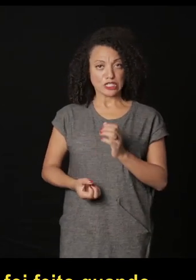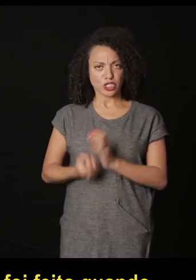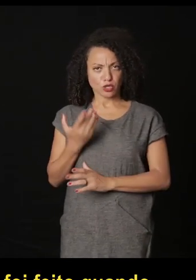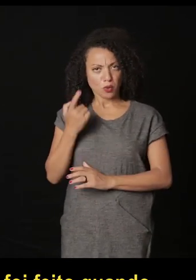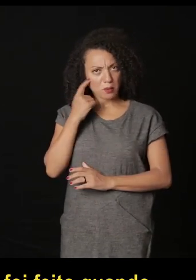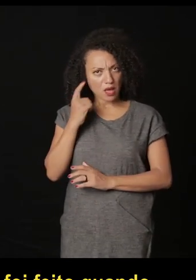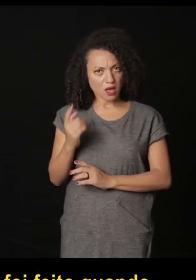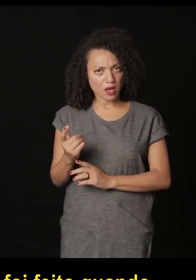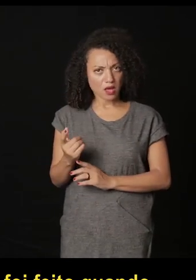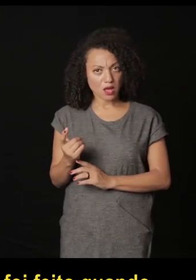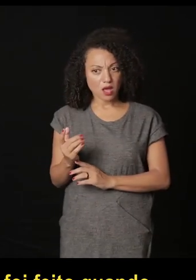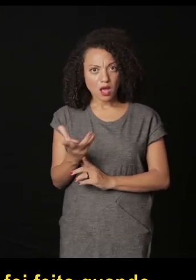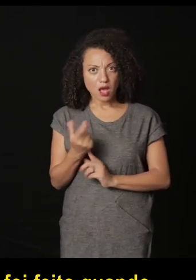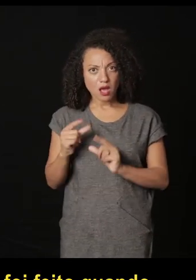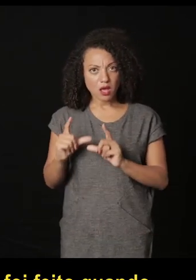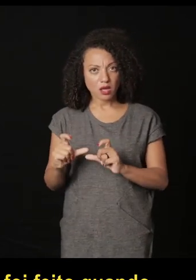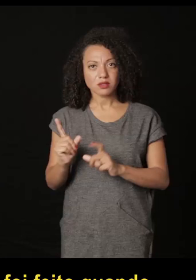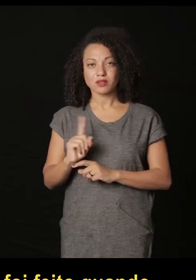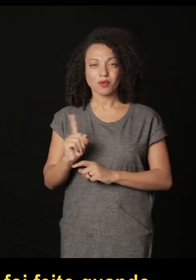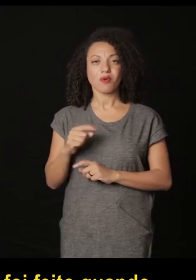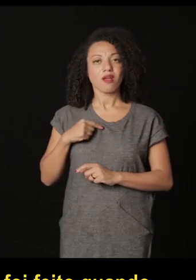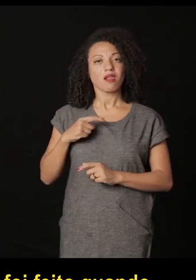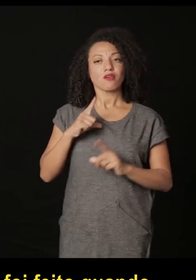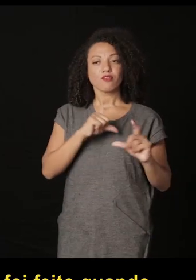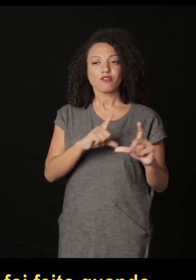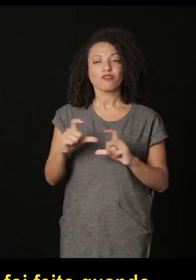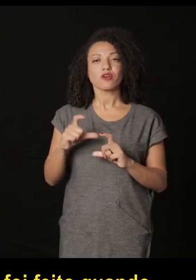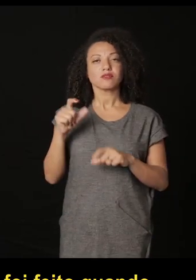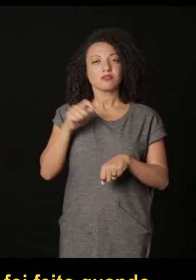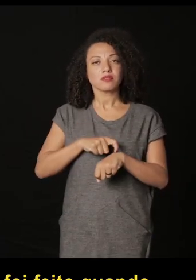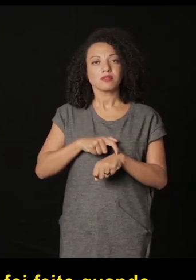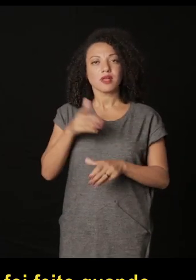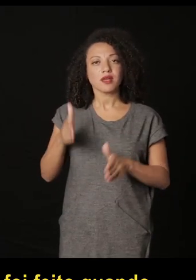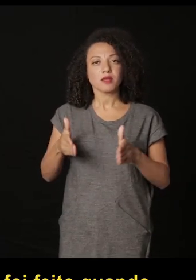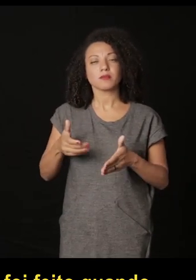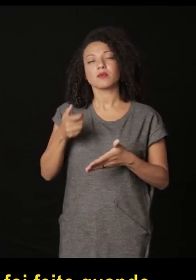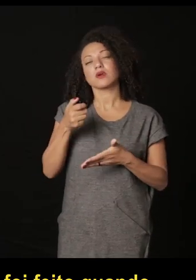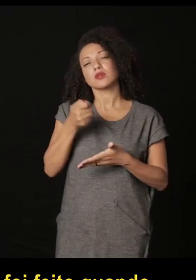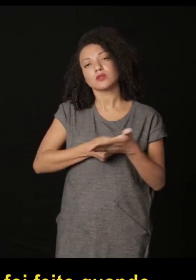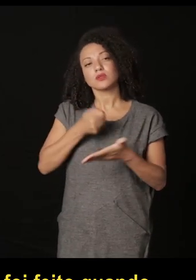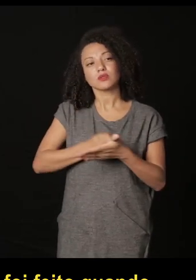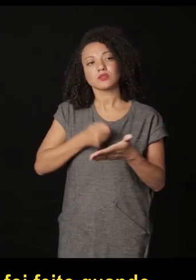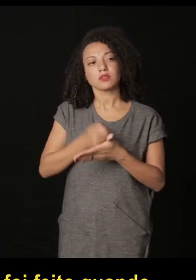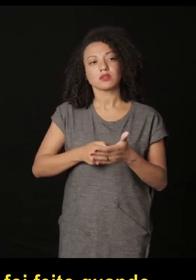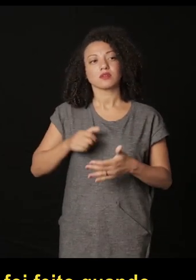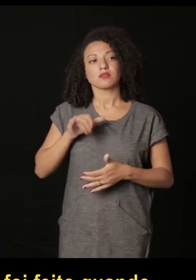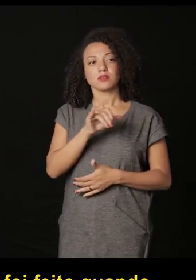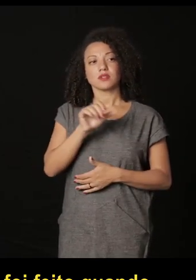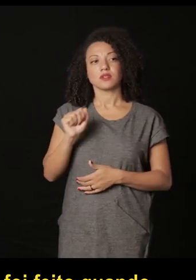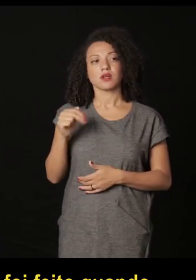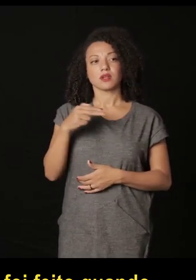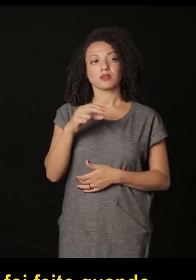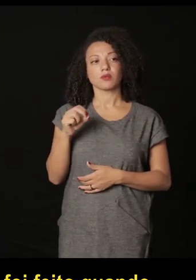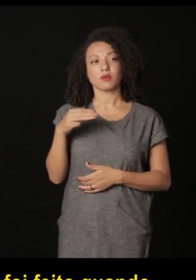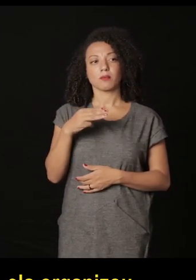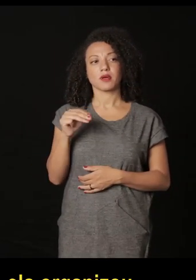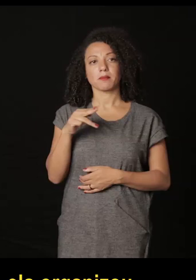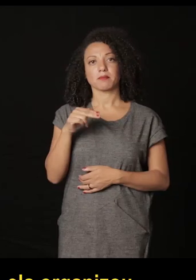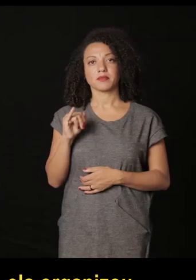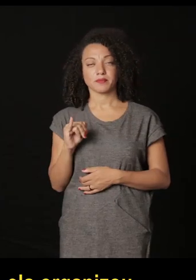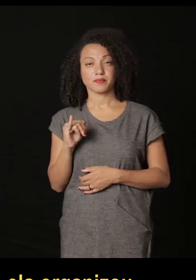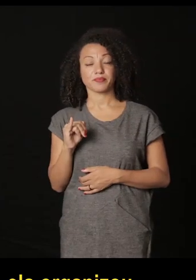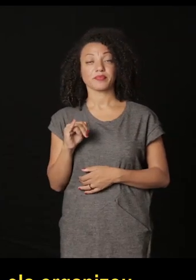feita por uma obra foi feita quando ela lutou para os indígenas os Yanomamis